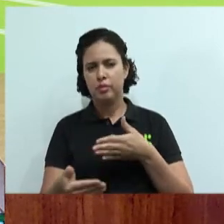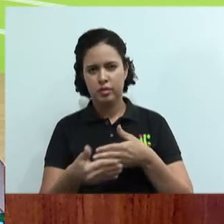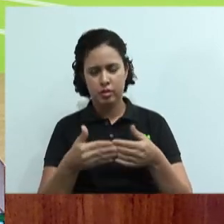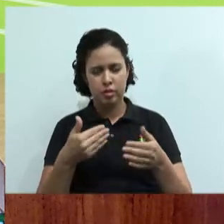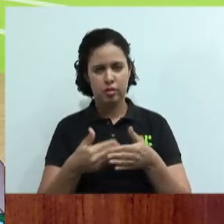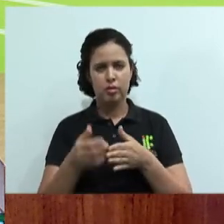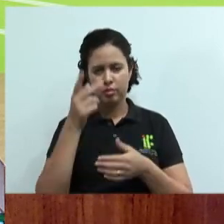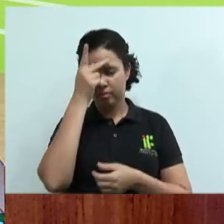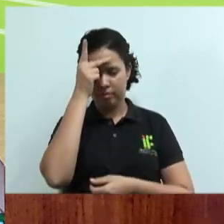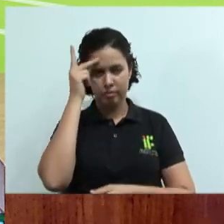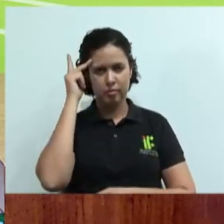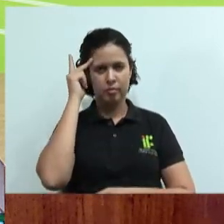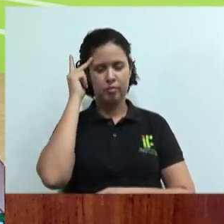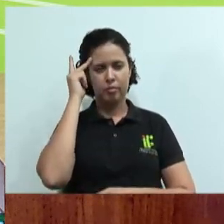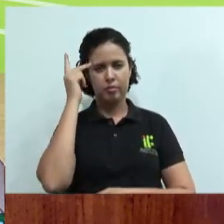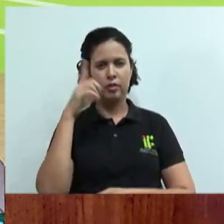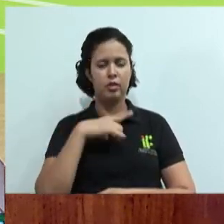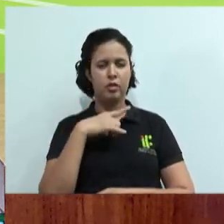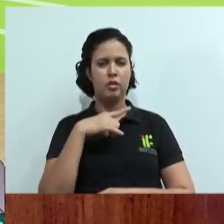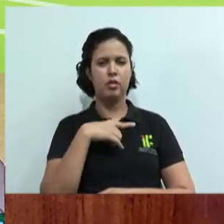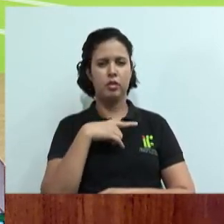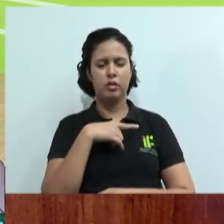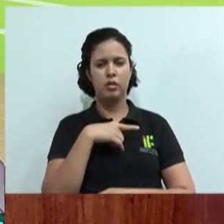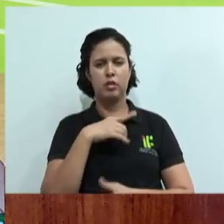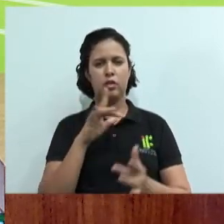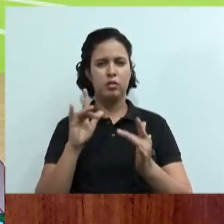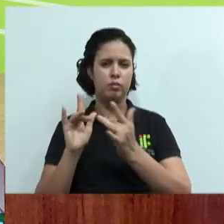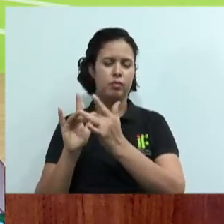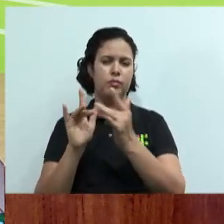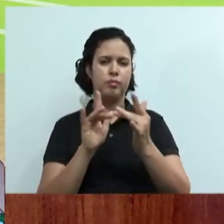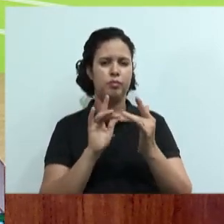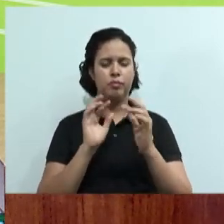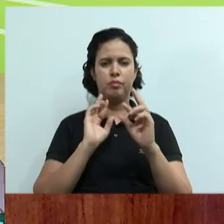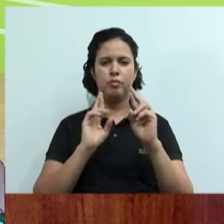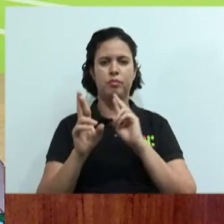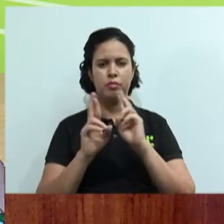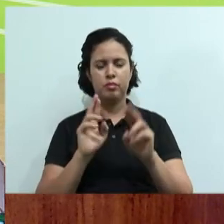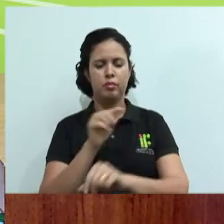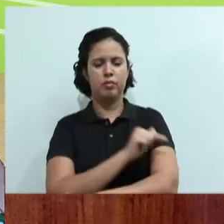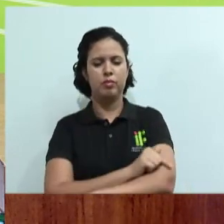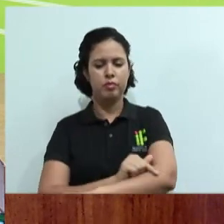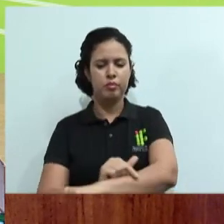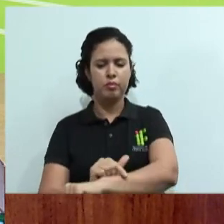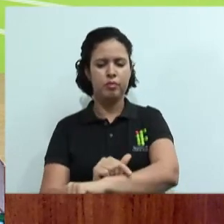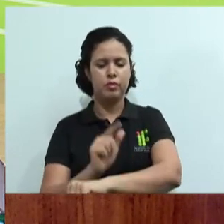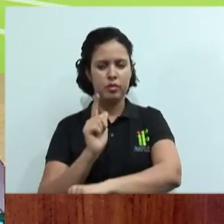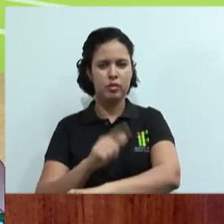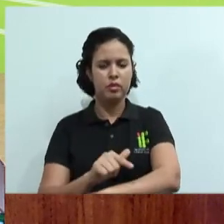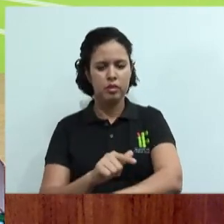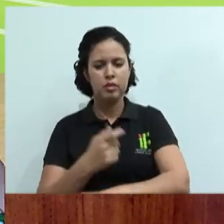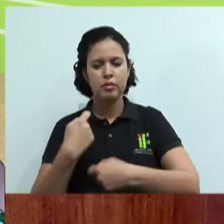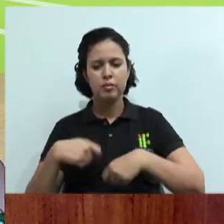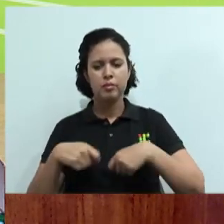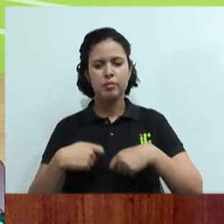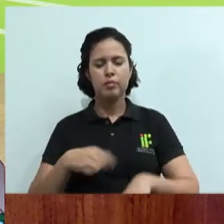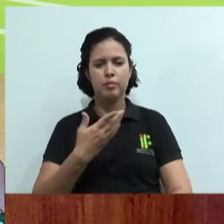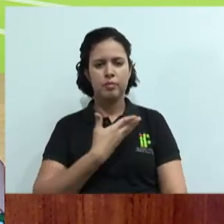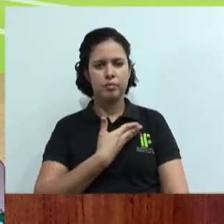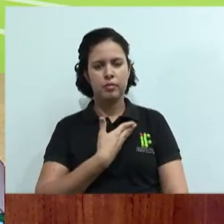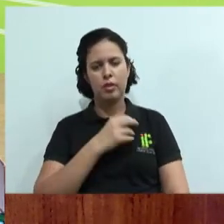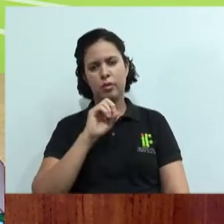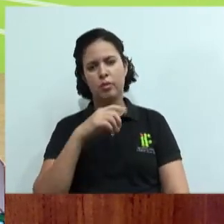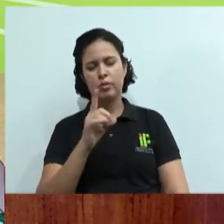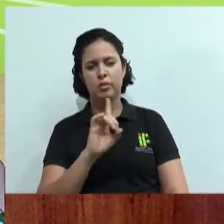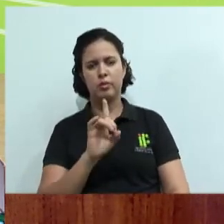Enfim, qualquer pessoa que você tiver, qualquer tipo de relacionamento, o respeito é algo que tem que ser. Seja ele por amizade ou